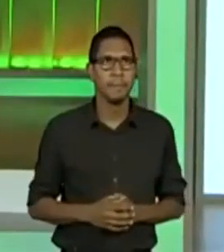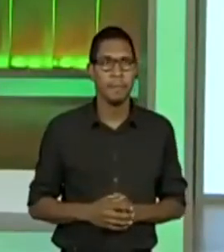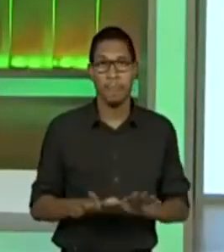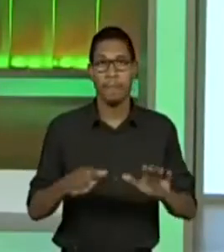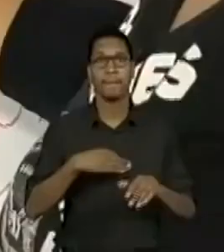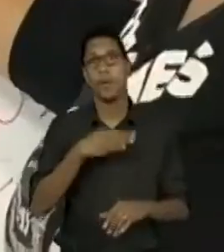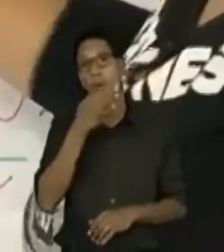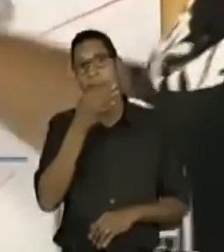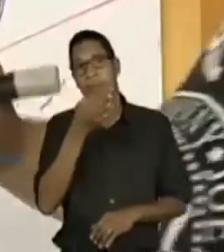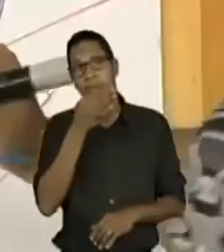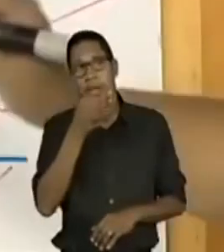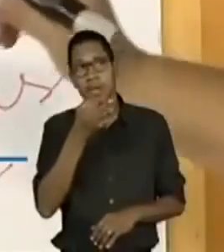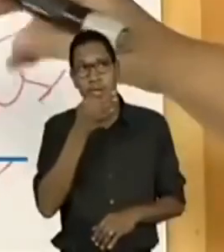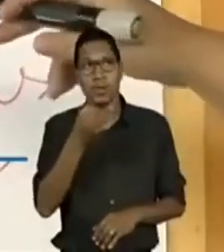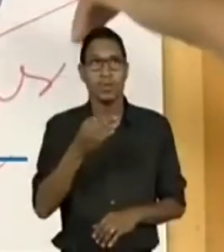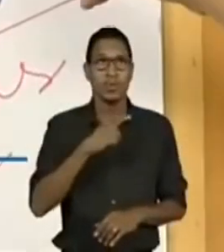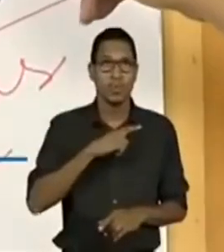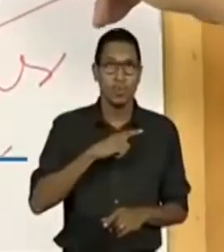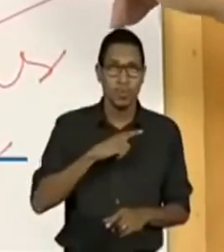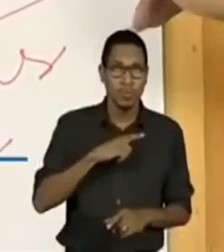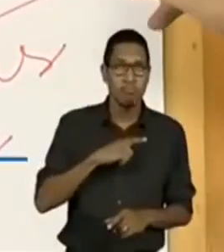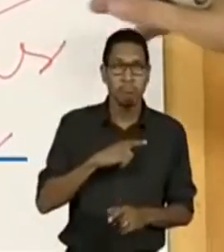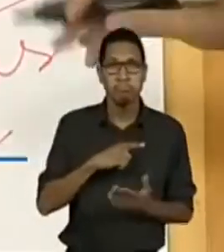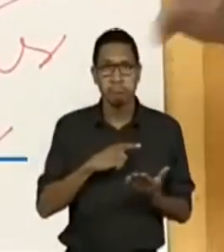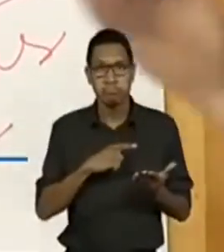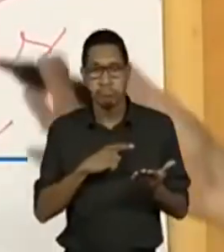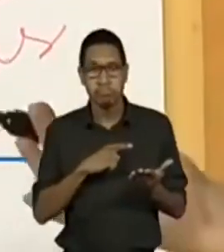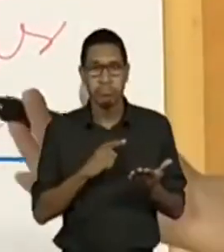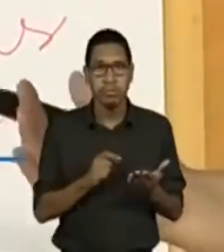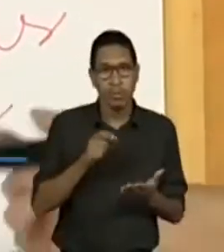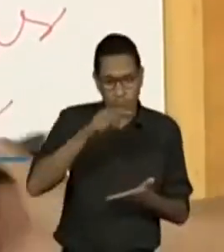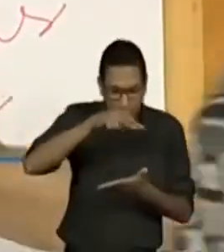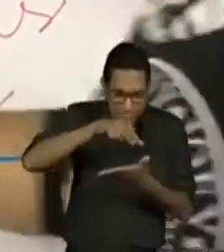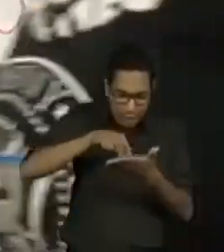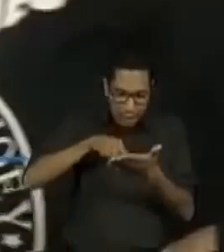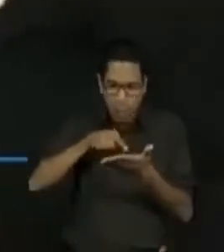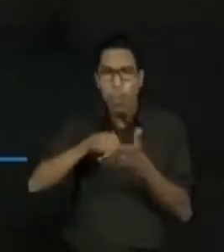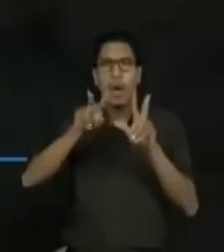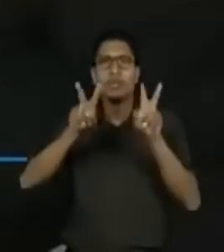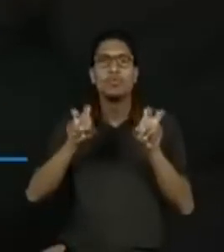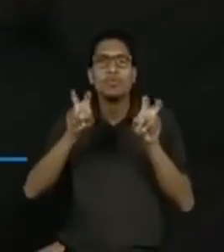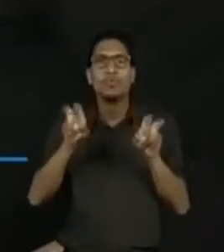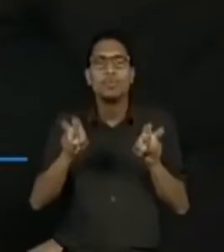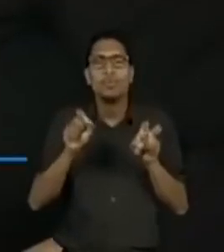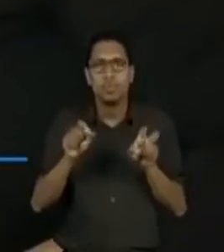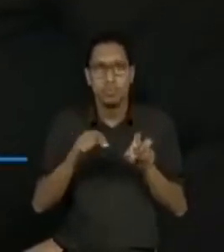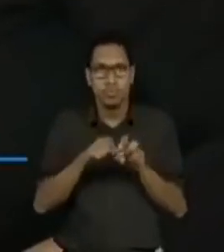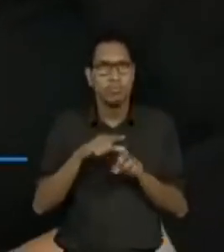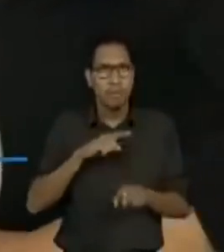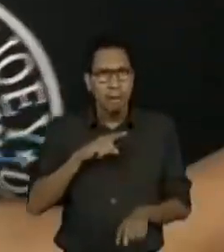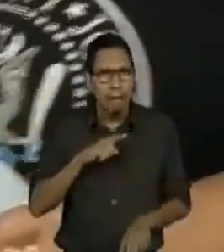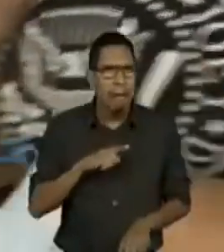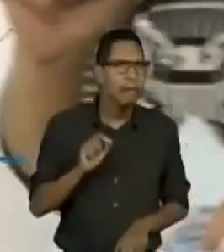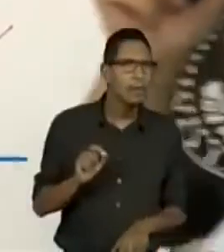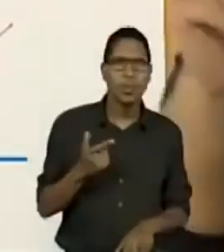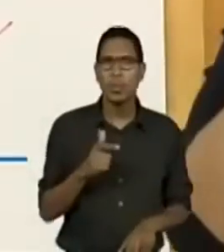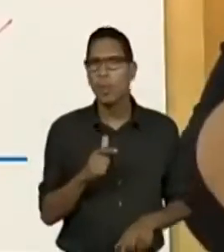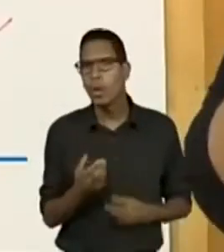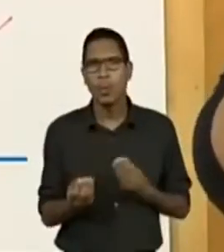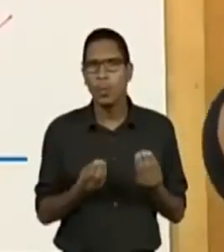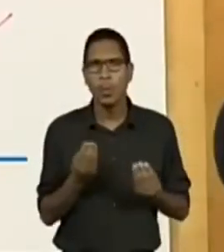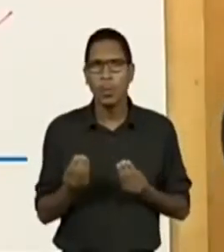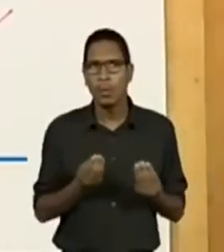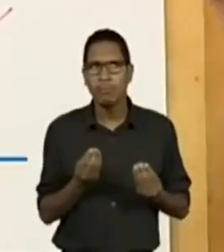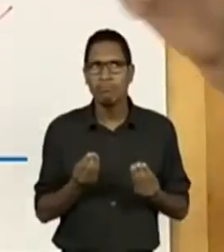opinião, já coloquei, crítica, opinião do que foi lido, assunto. Isso aqui, vamos colocar como